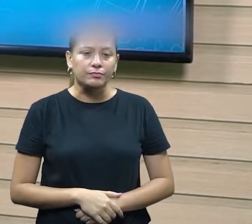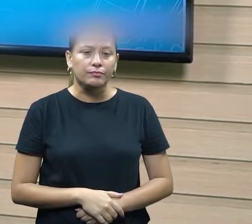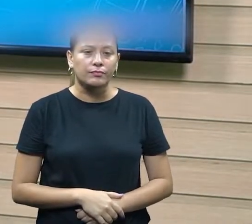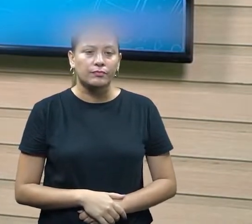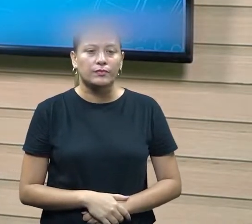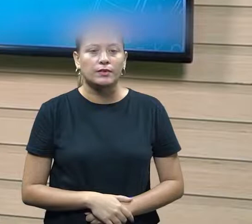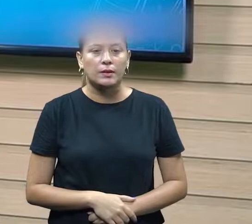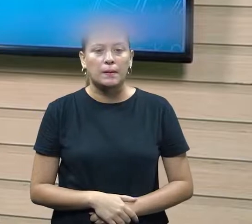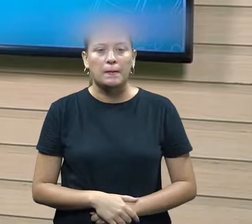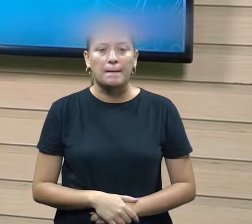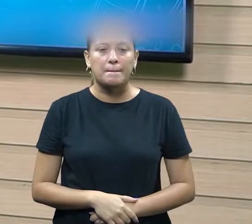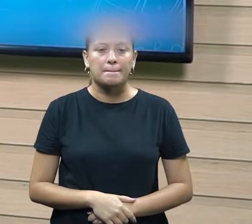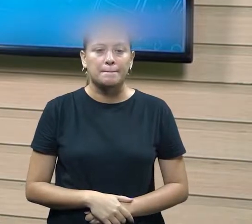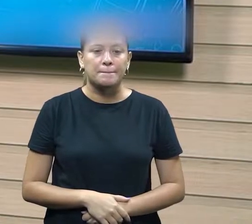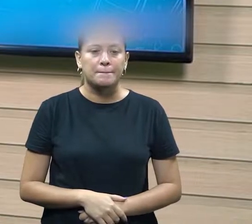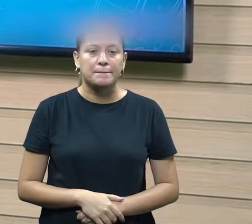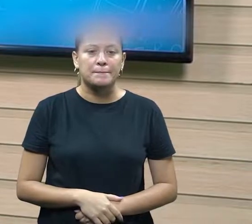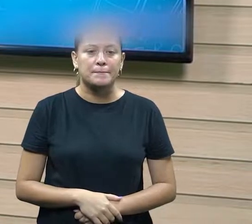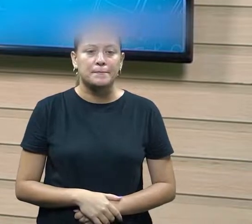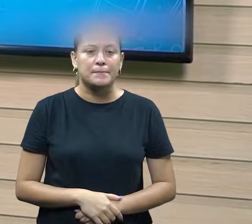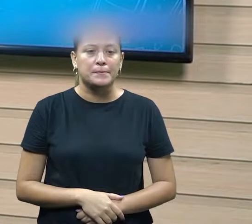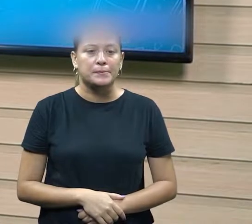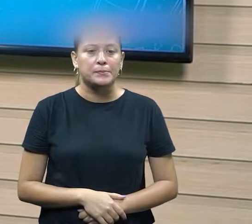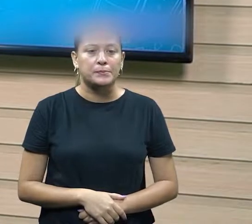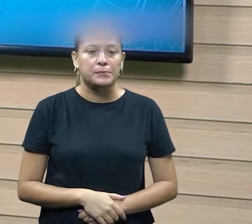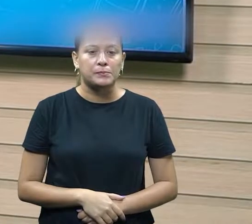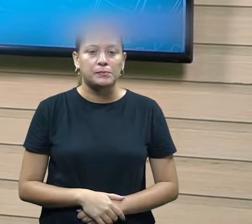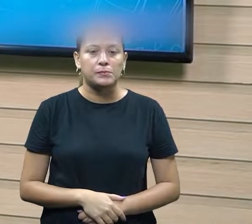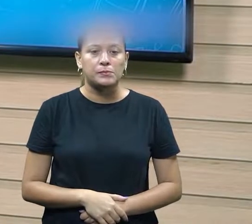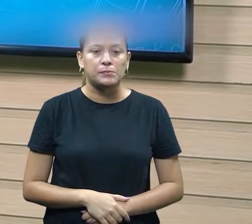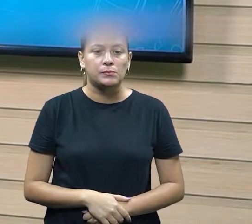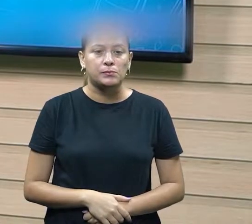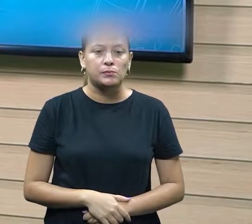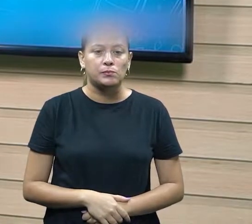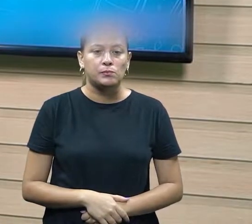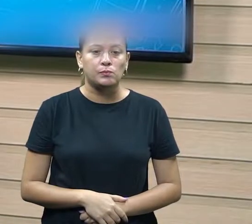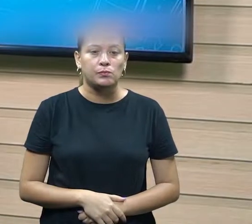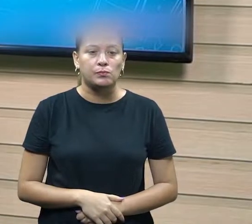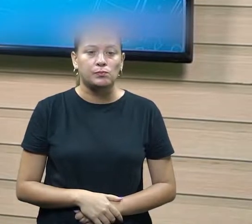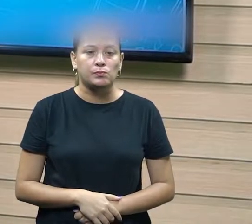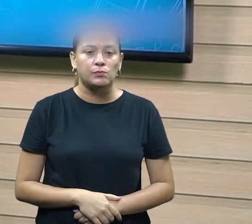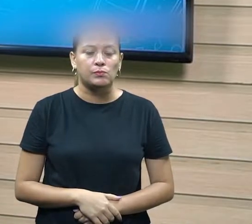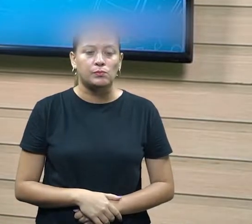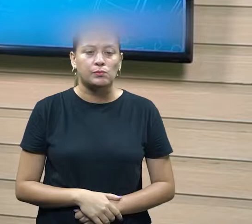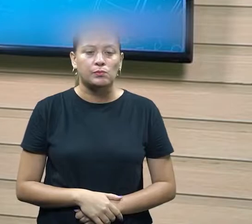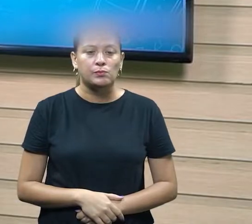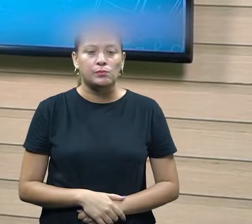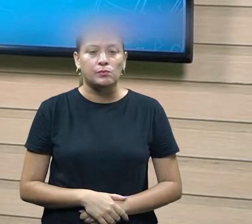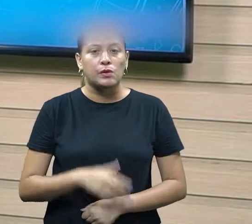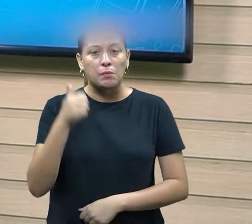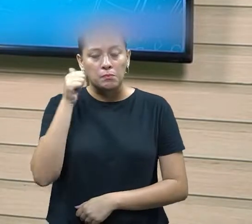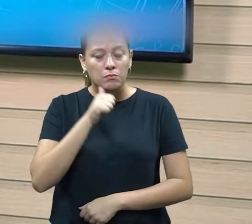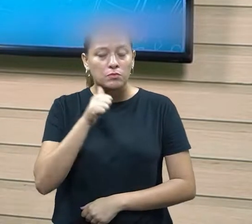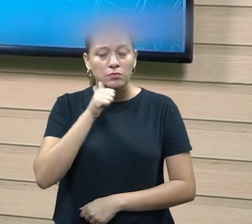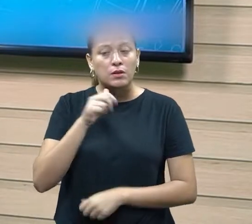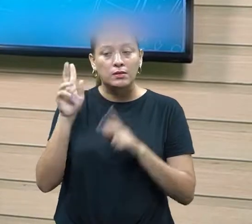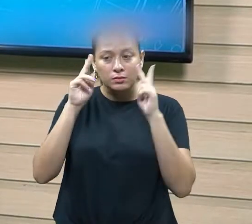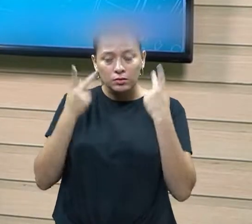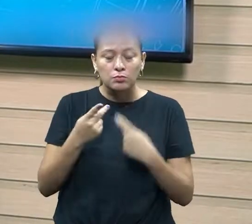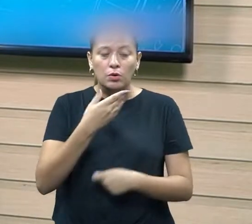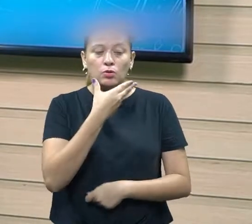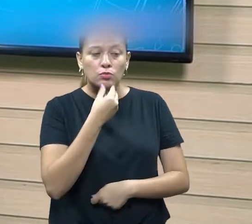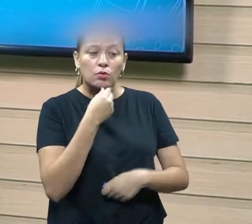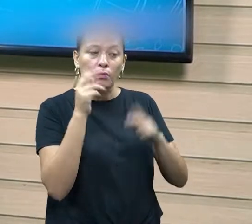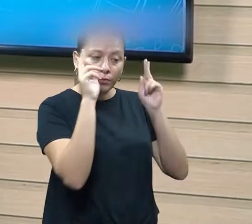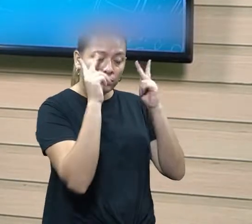mulher não se respeita e aí o máximo é mulher mas é ser humano é homem